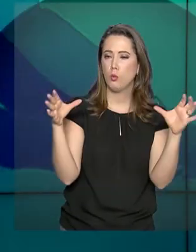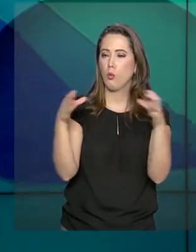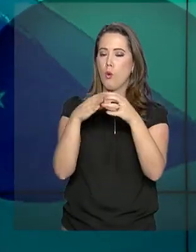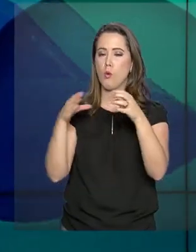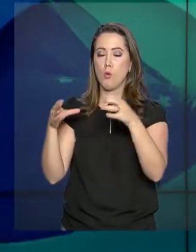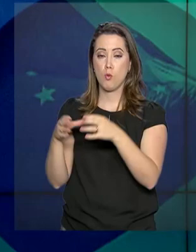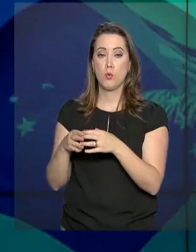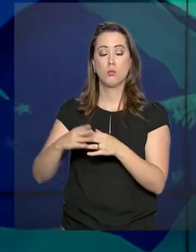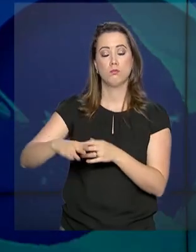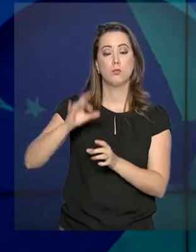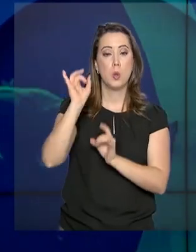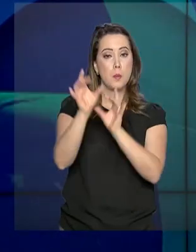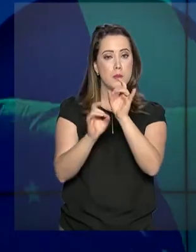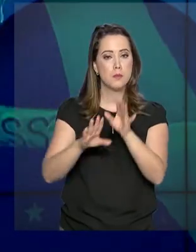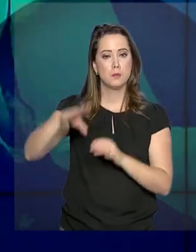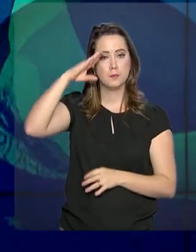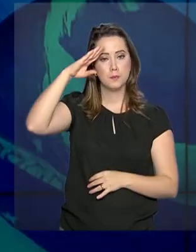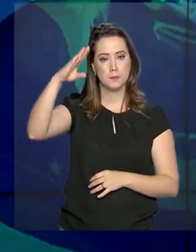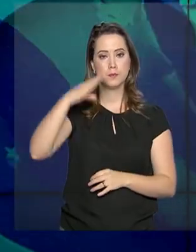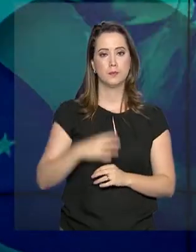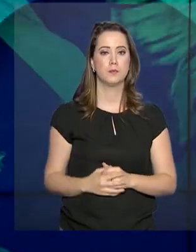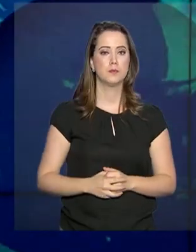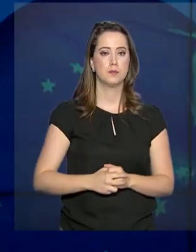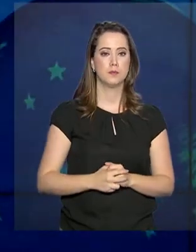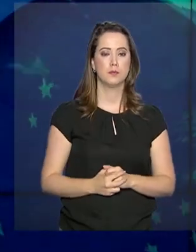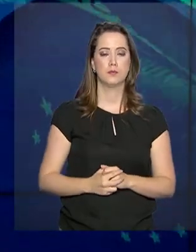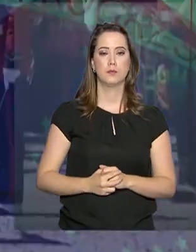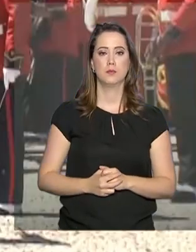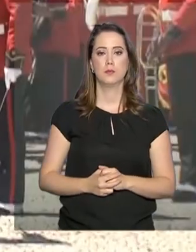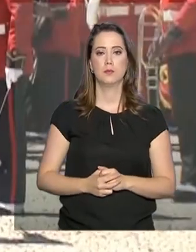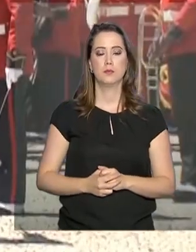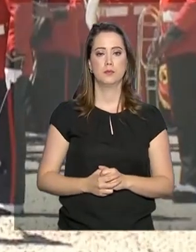características de cada braço das Forças Armadas.